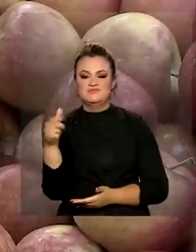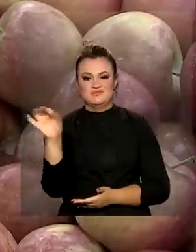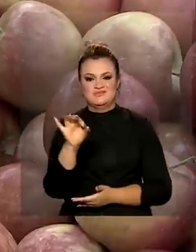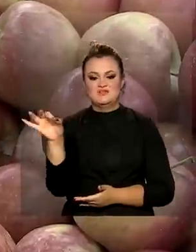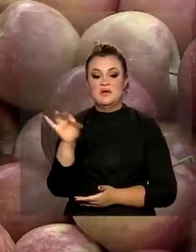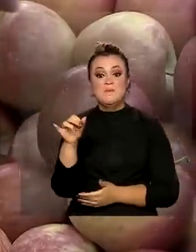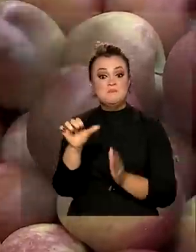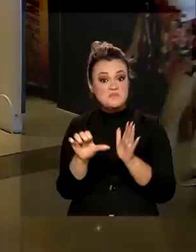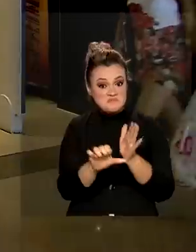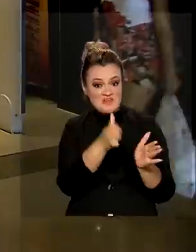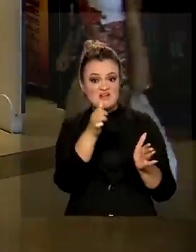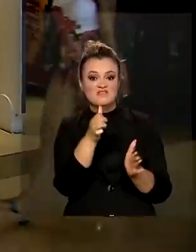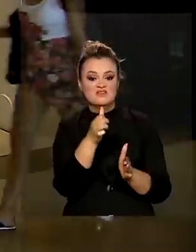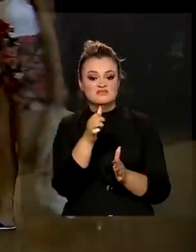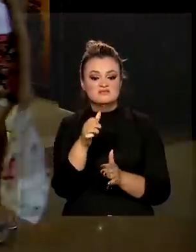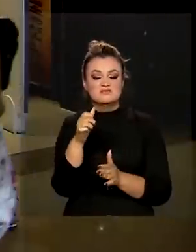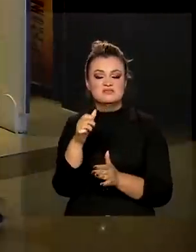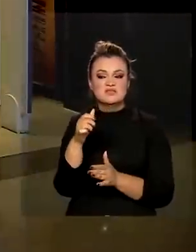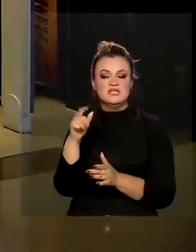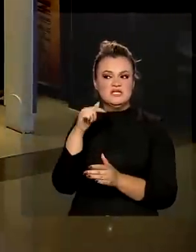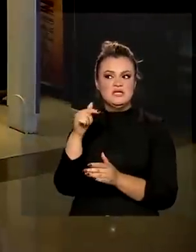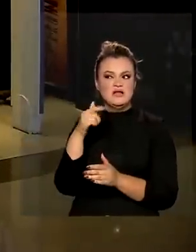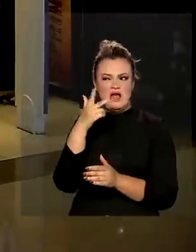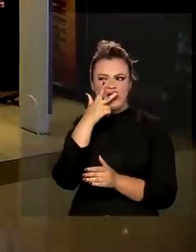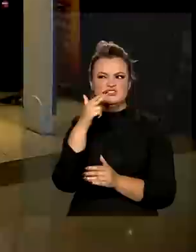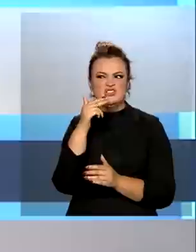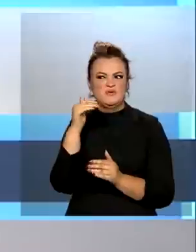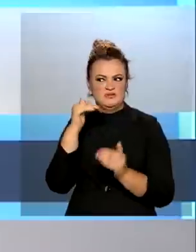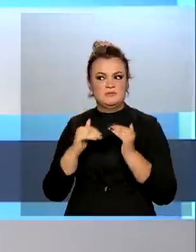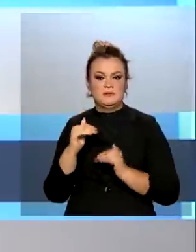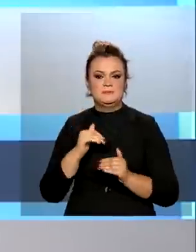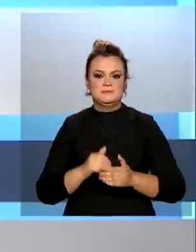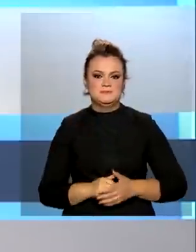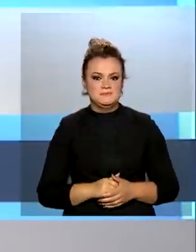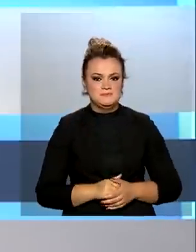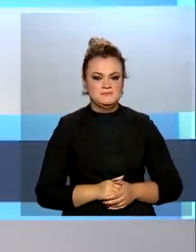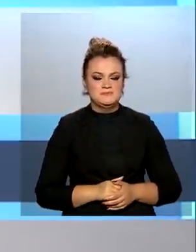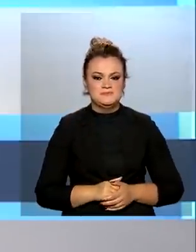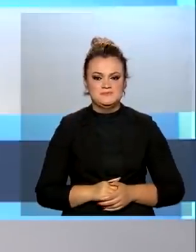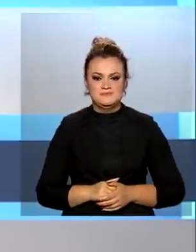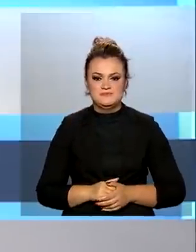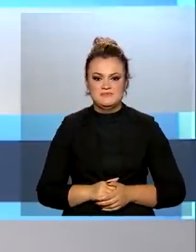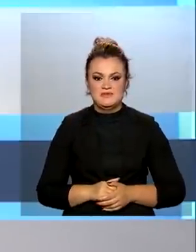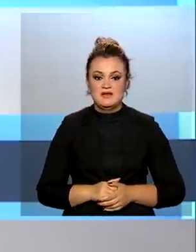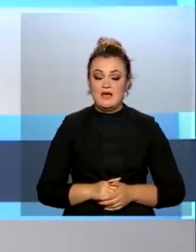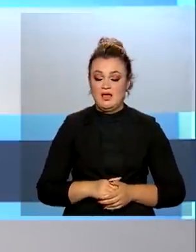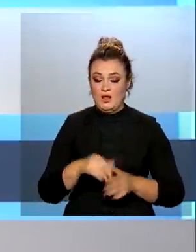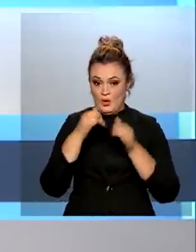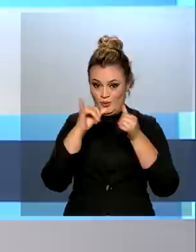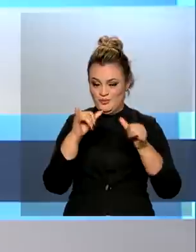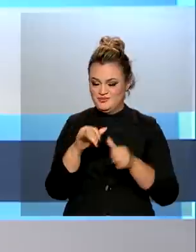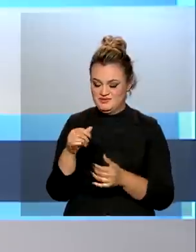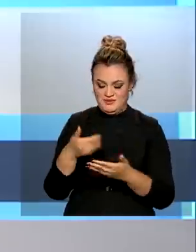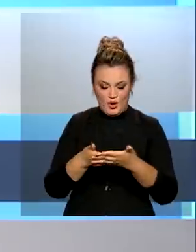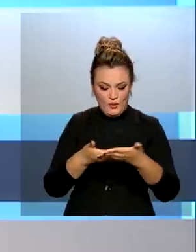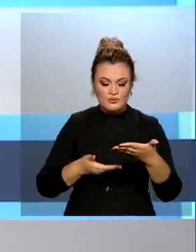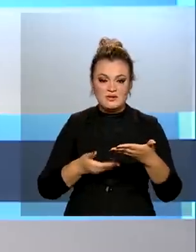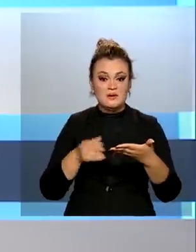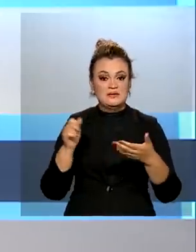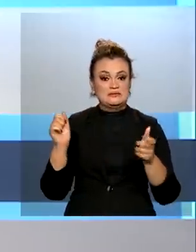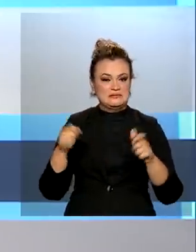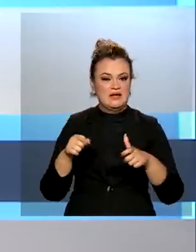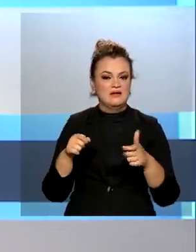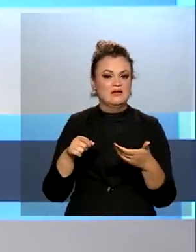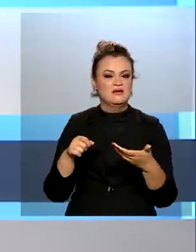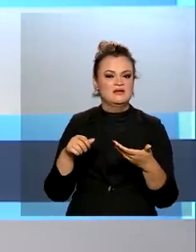primeira vez no ano que há recuo da estimativa. E a conta de luz dos brasileiros pode ficar,